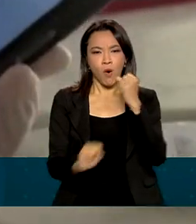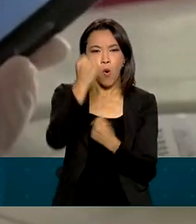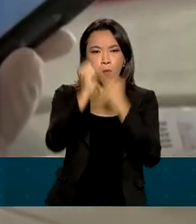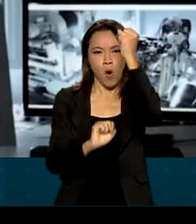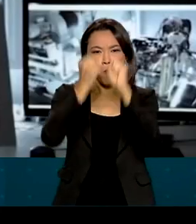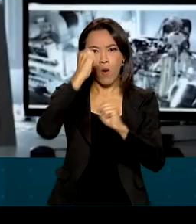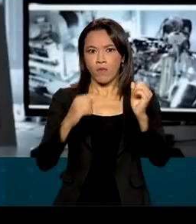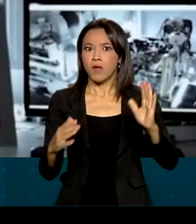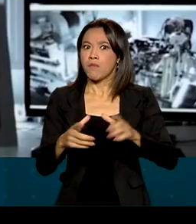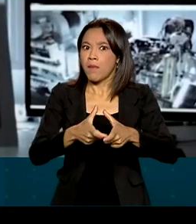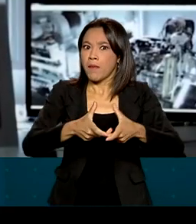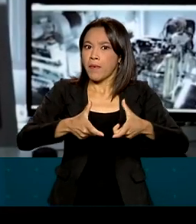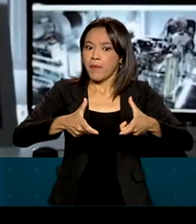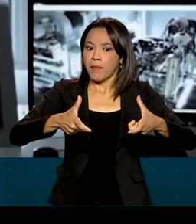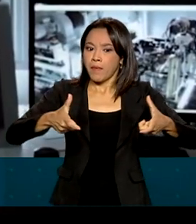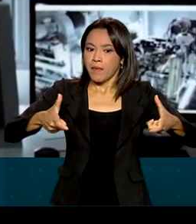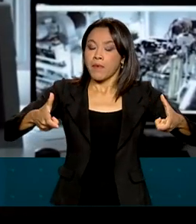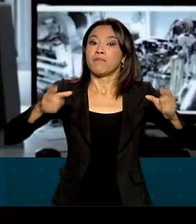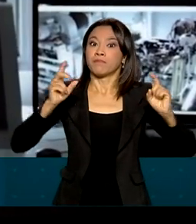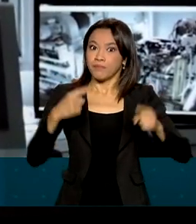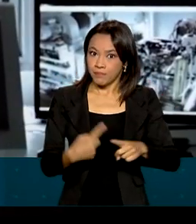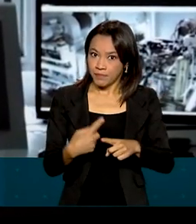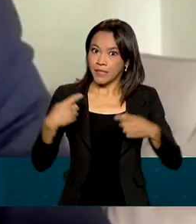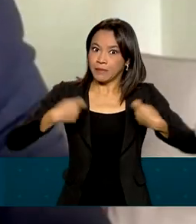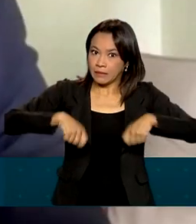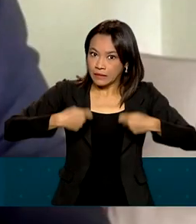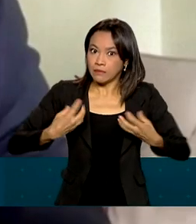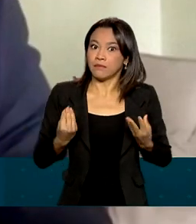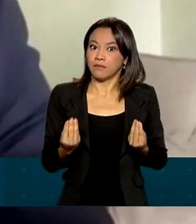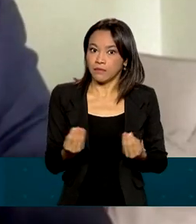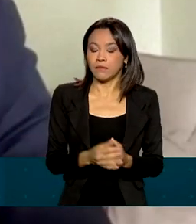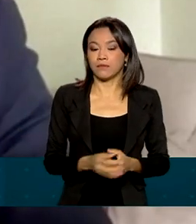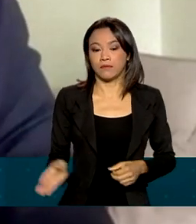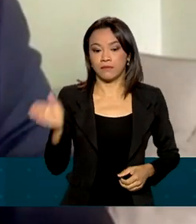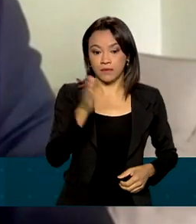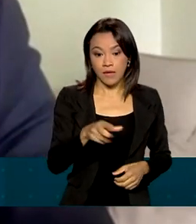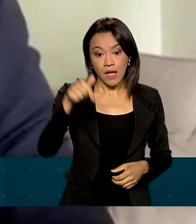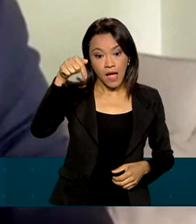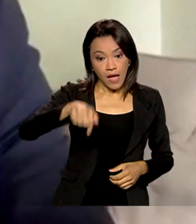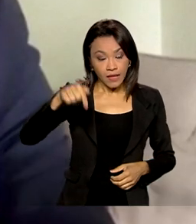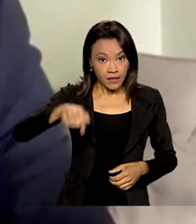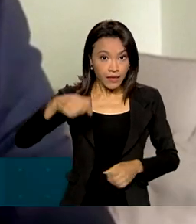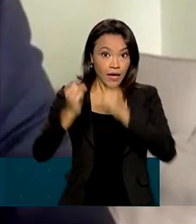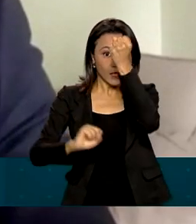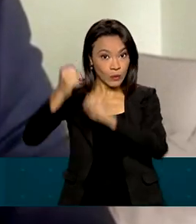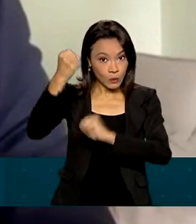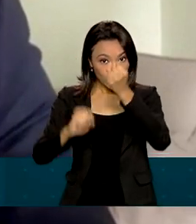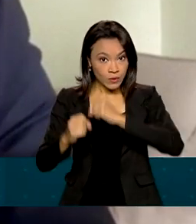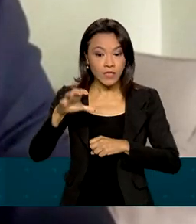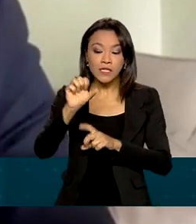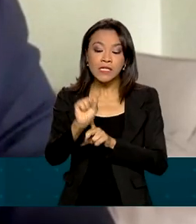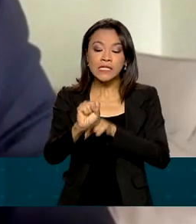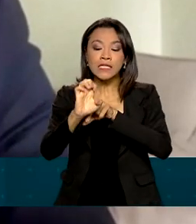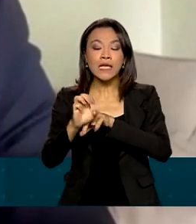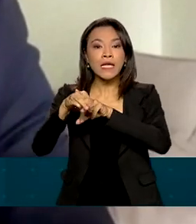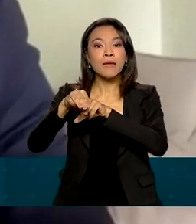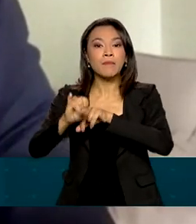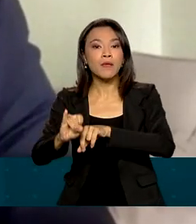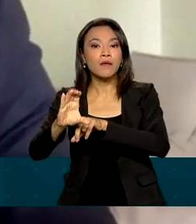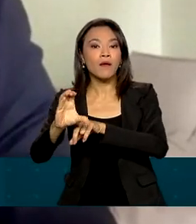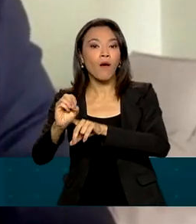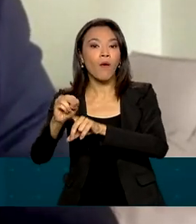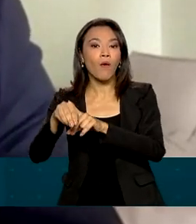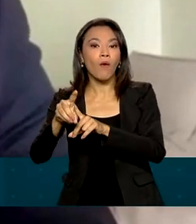no país, já que a demanda é grande. A indústria de semicondutores no Brasil investiu, já desde a formação da